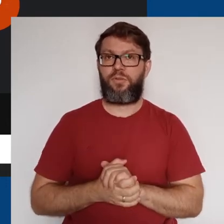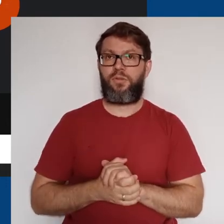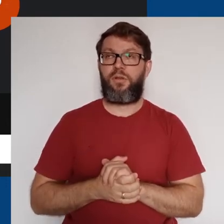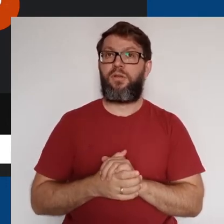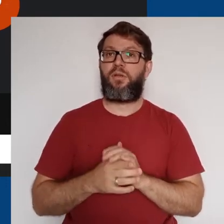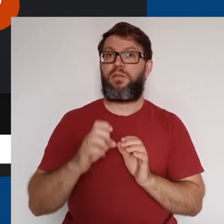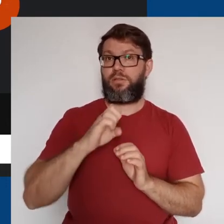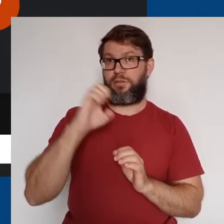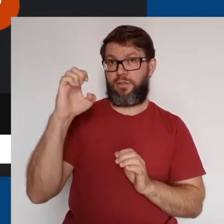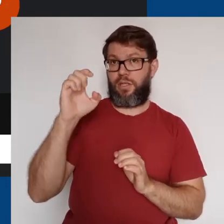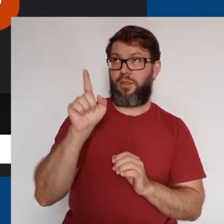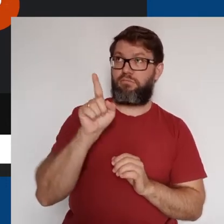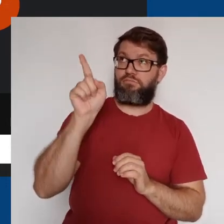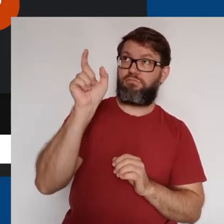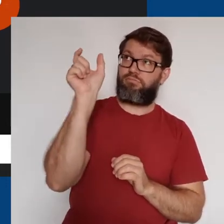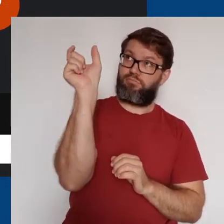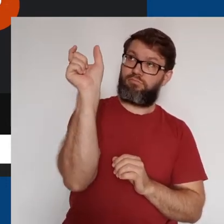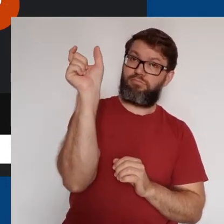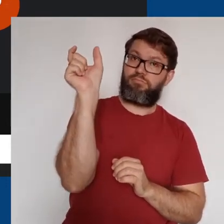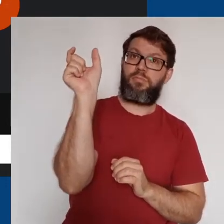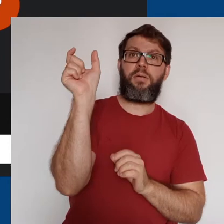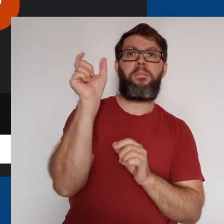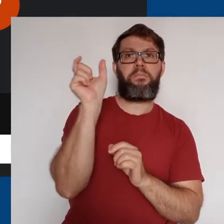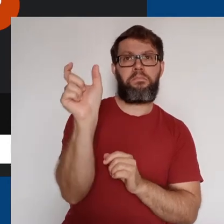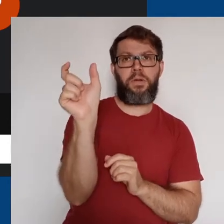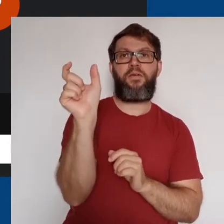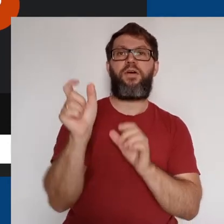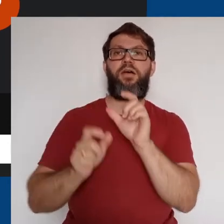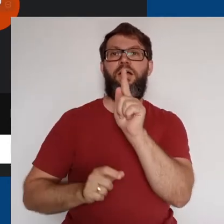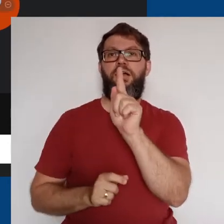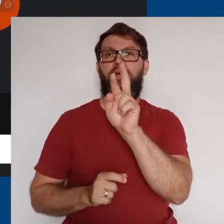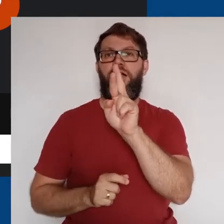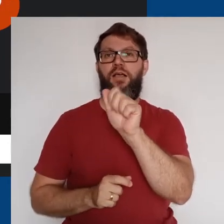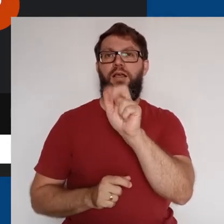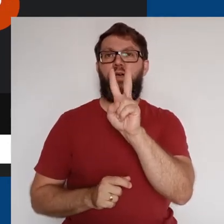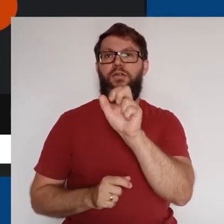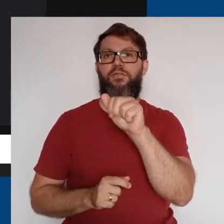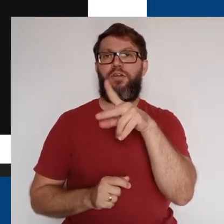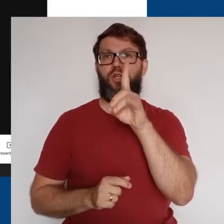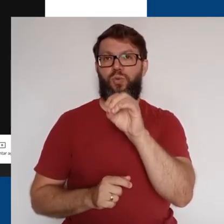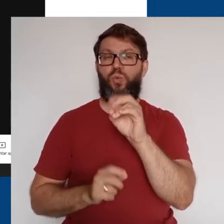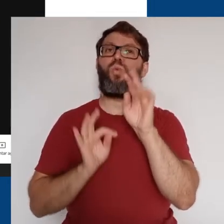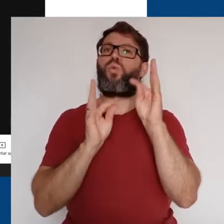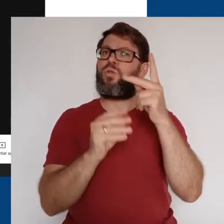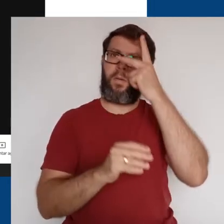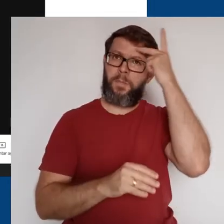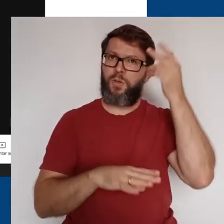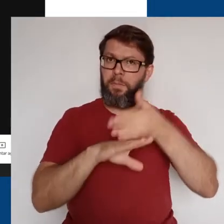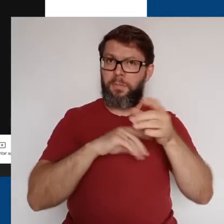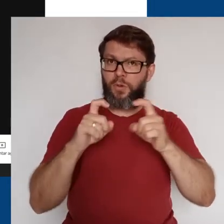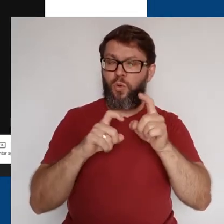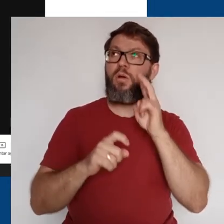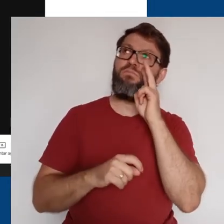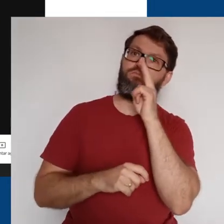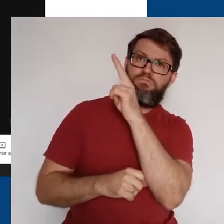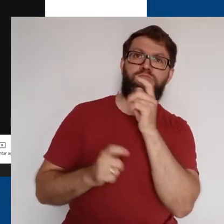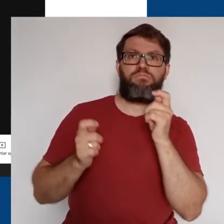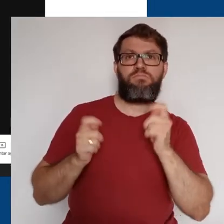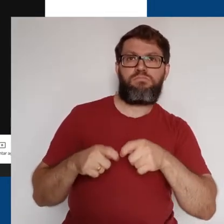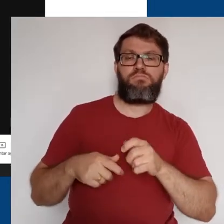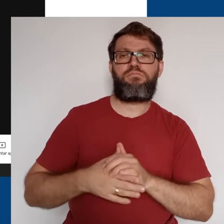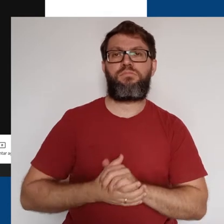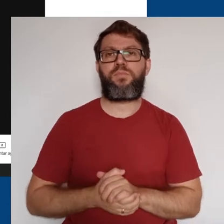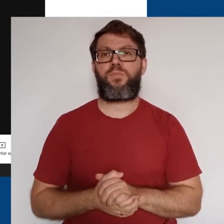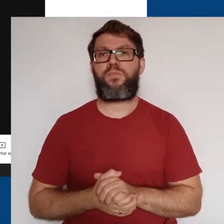canto superior esquerdo, aparece Gravando para todos os participantes. Durante a gravação de uma reunião,